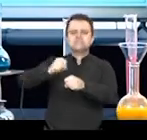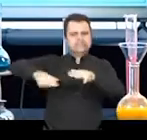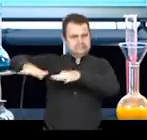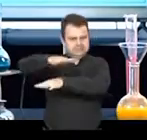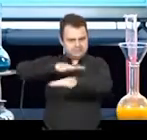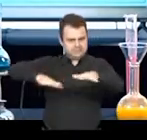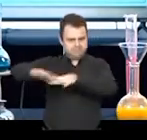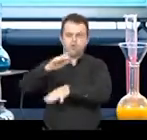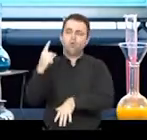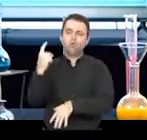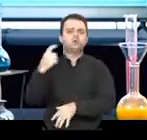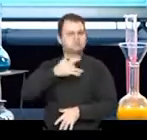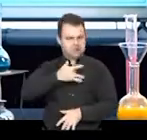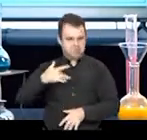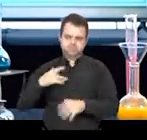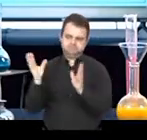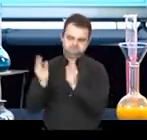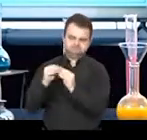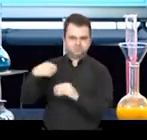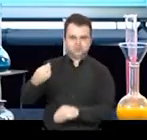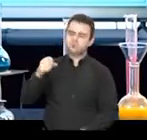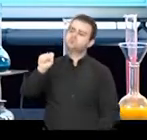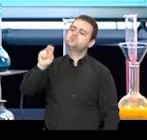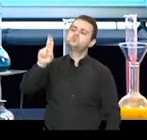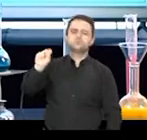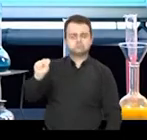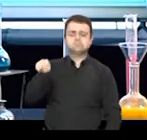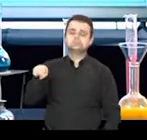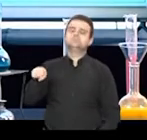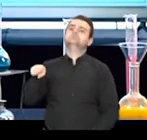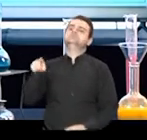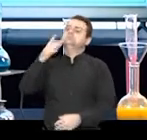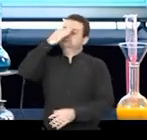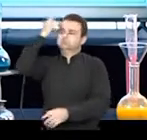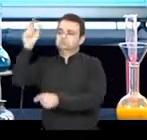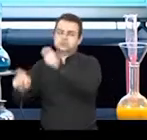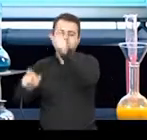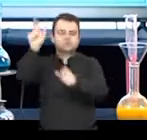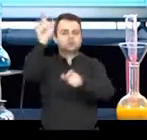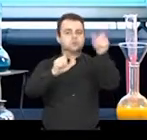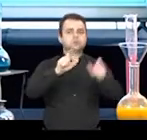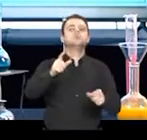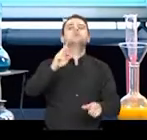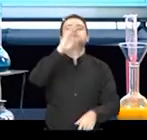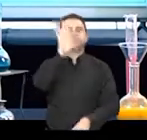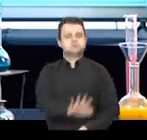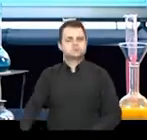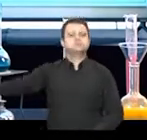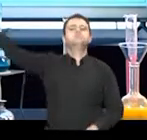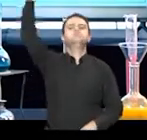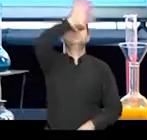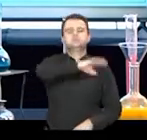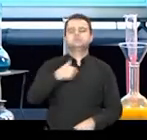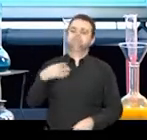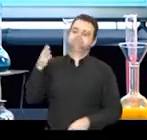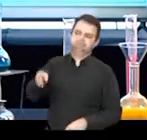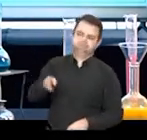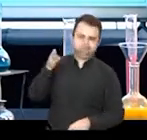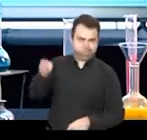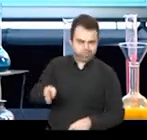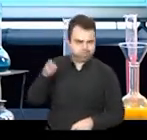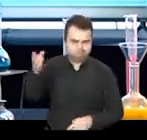Sistema Único de Saúde? Sabia de que ele é muito importante para o atendimento de todas as pessoas existentes no Brasil?